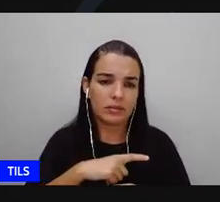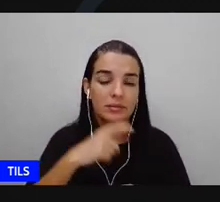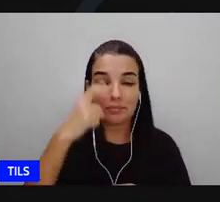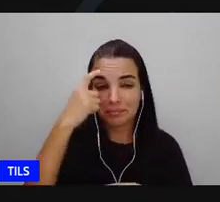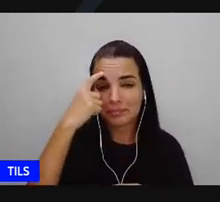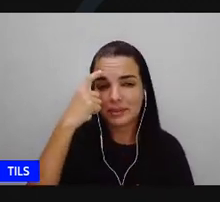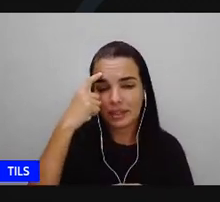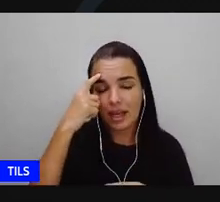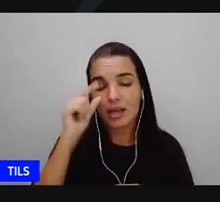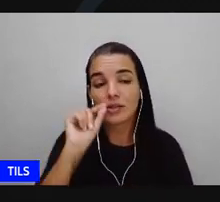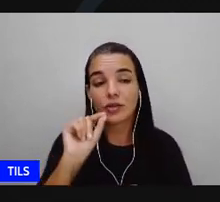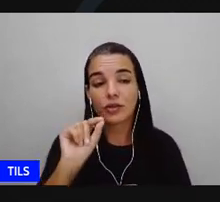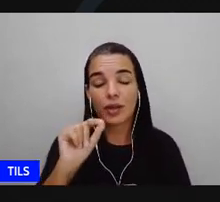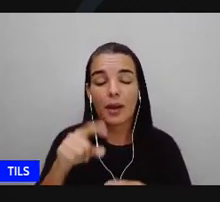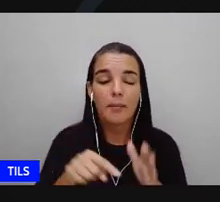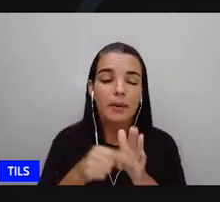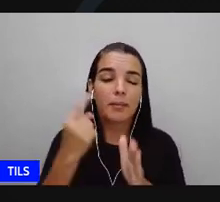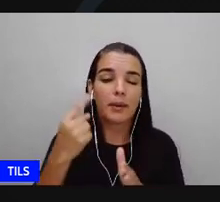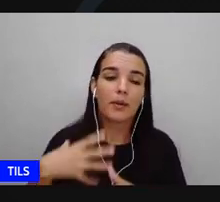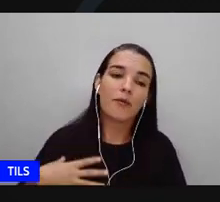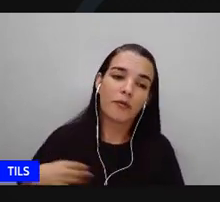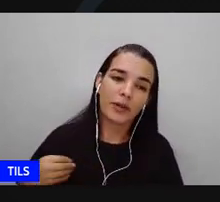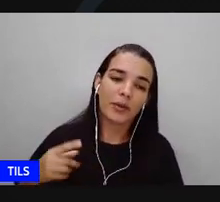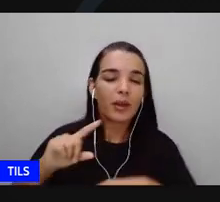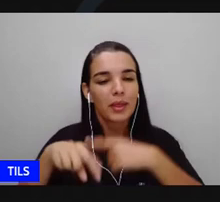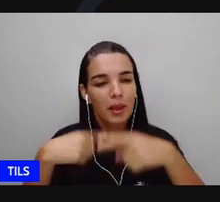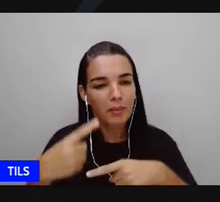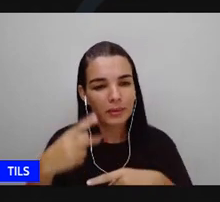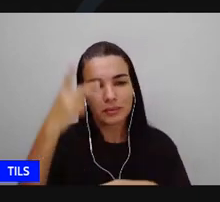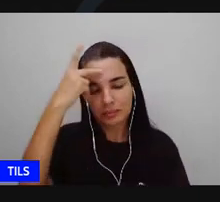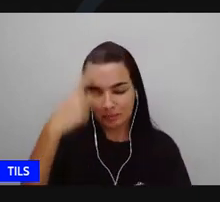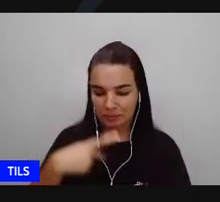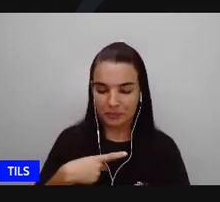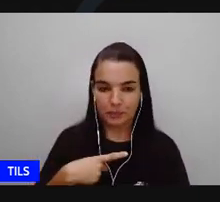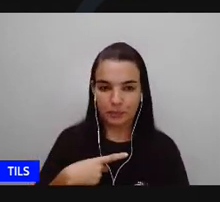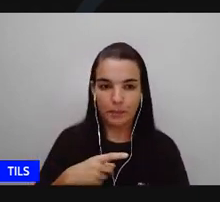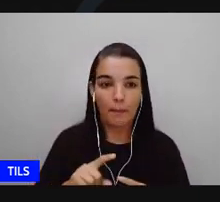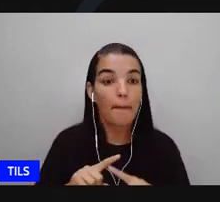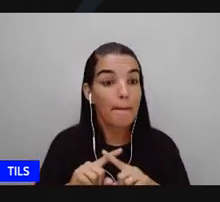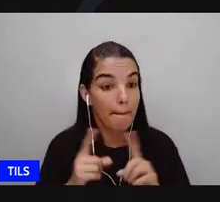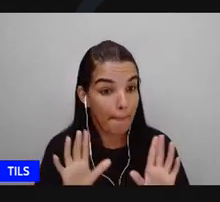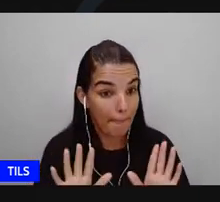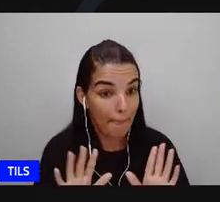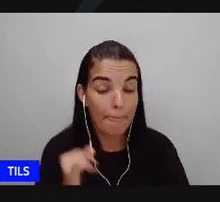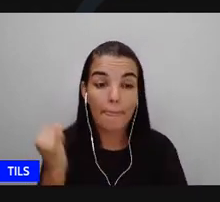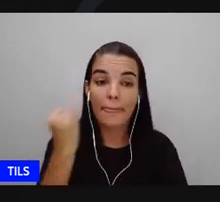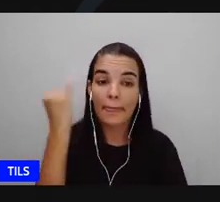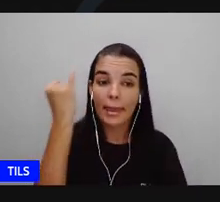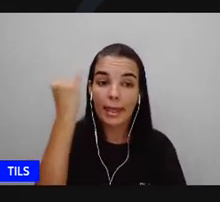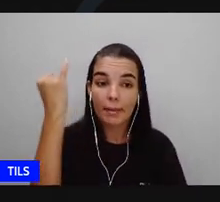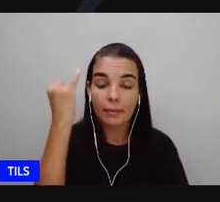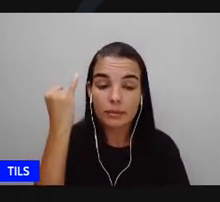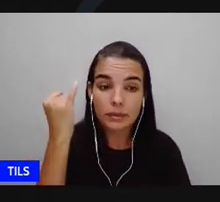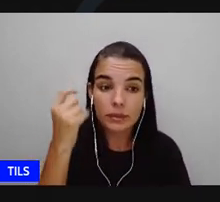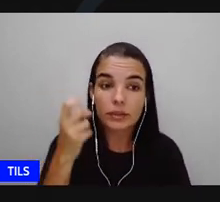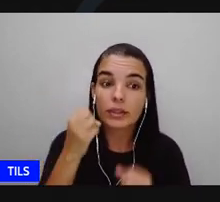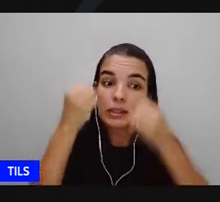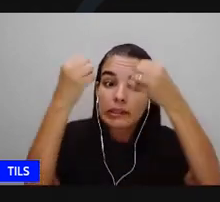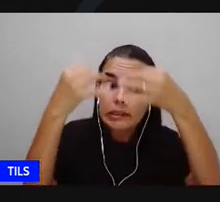tem dessas coisas e lá depois ó gente é importante dizer o seguinte que ela levava na fazenda